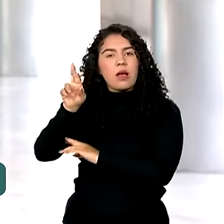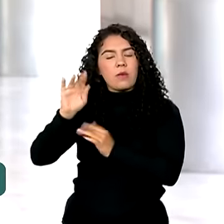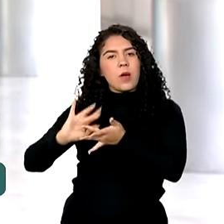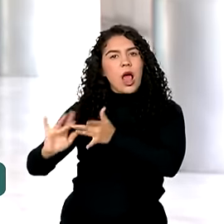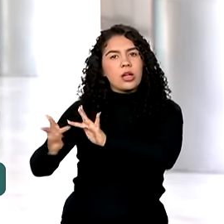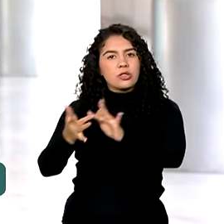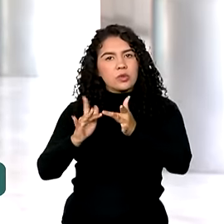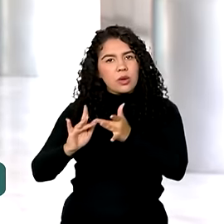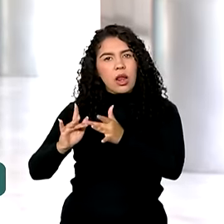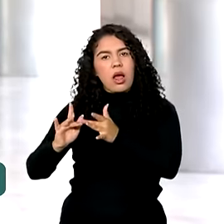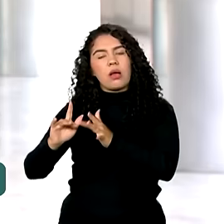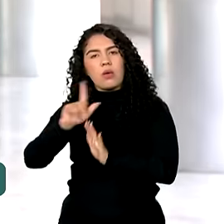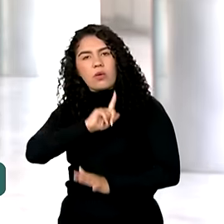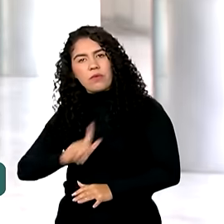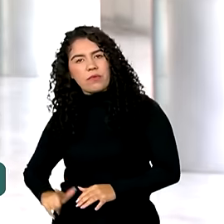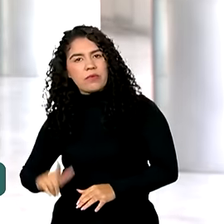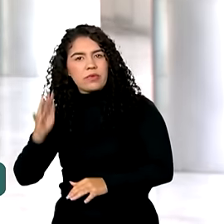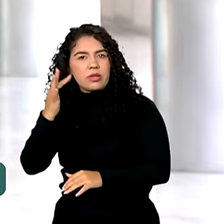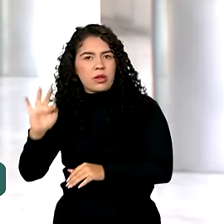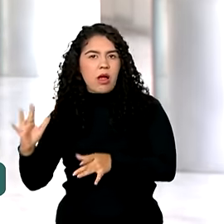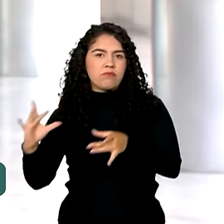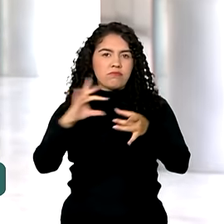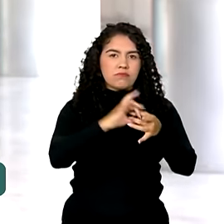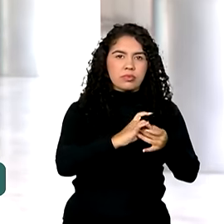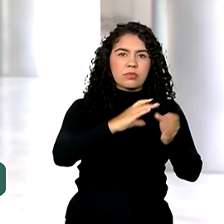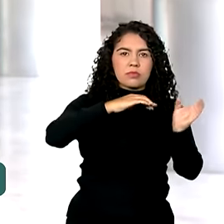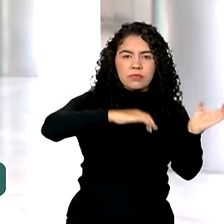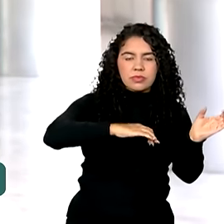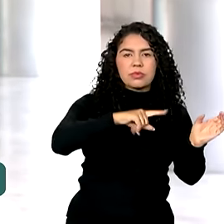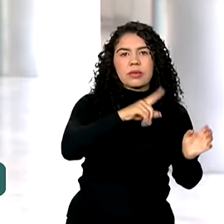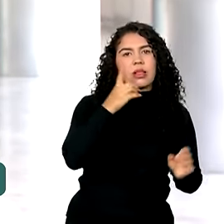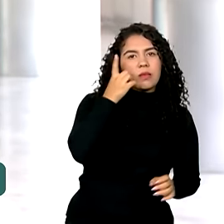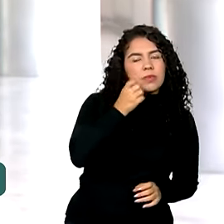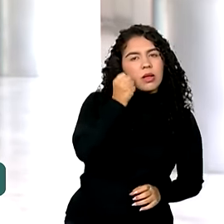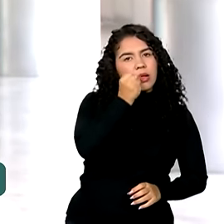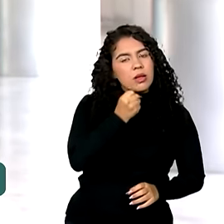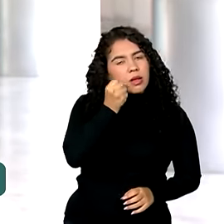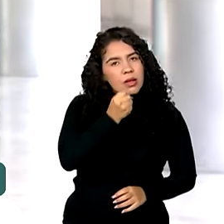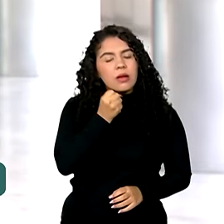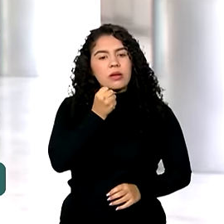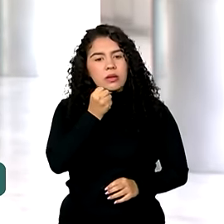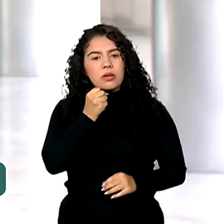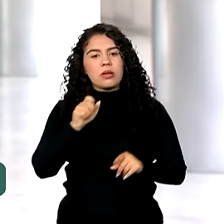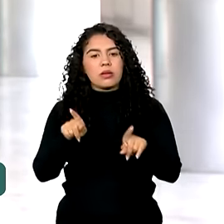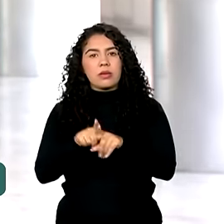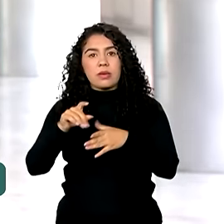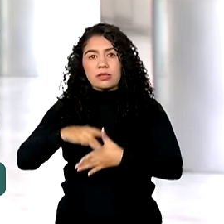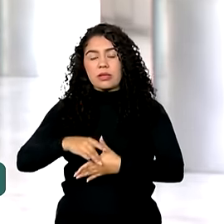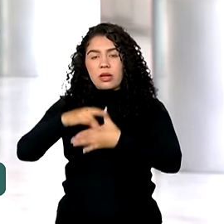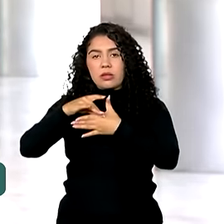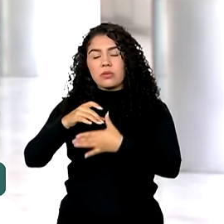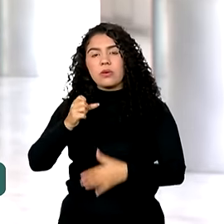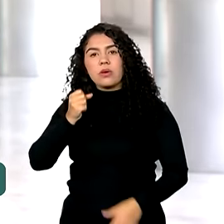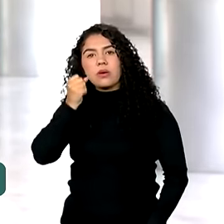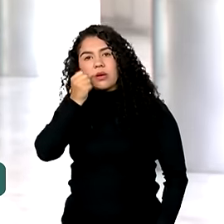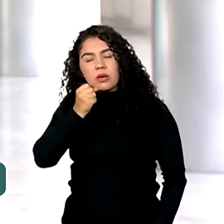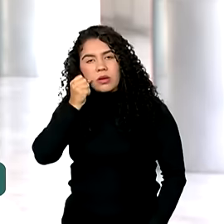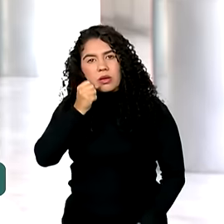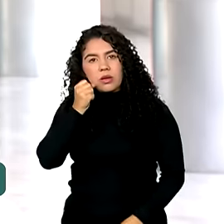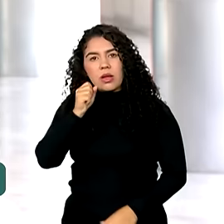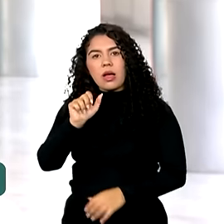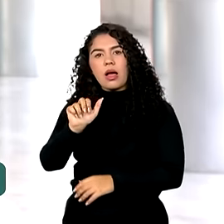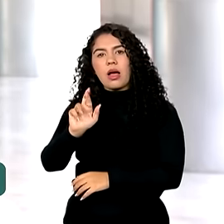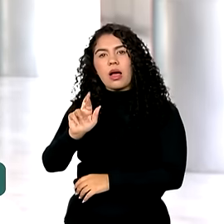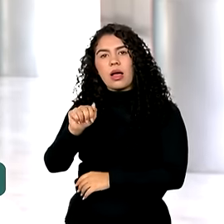e também os líderes do governo lá no Congresso. O líder do governo no Congresso Nacional, o senador Randolfo Rodrigues, o líder do governo no